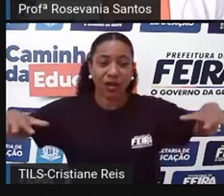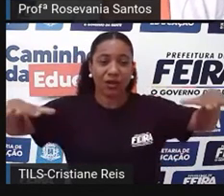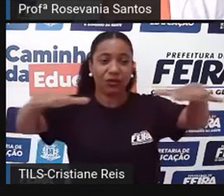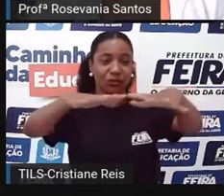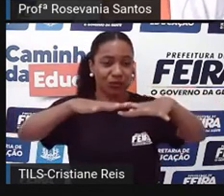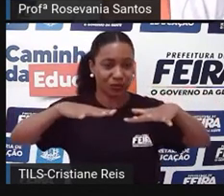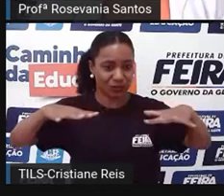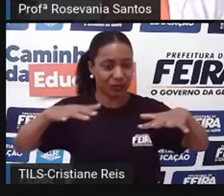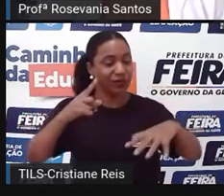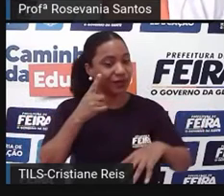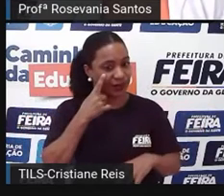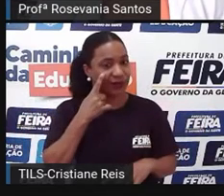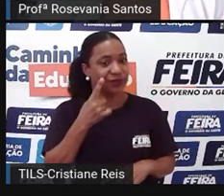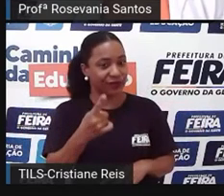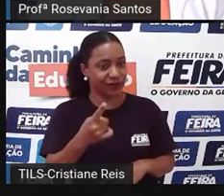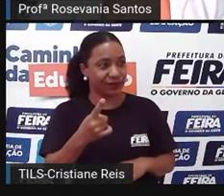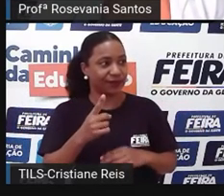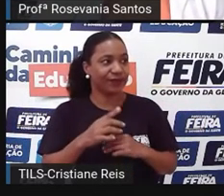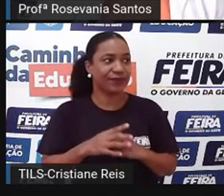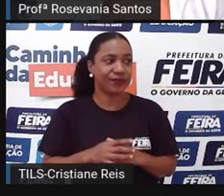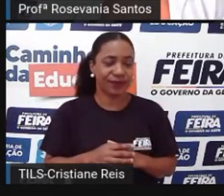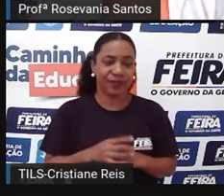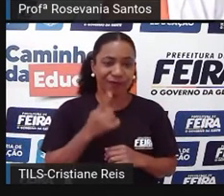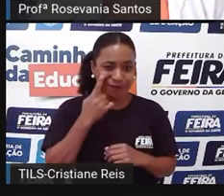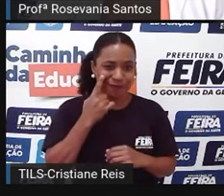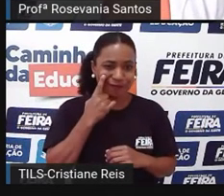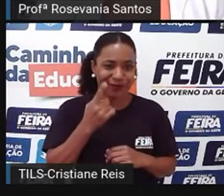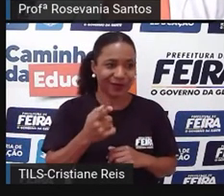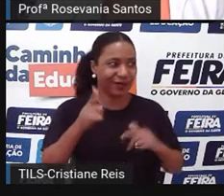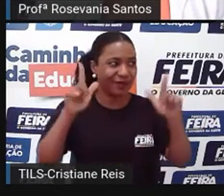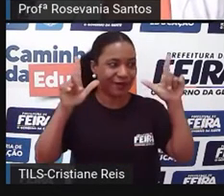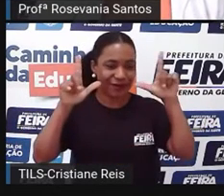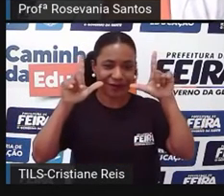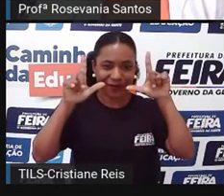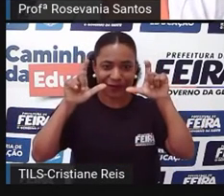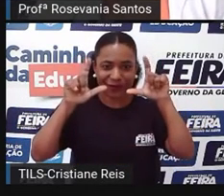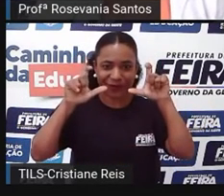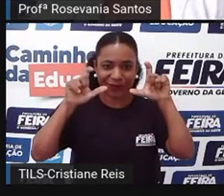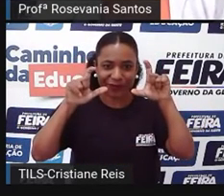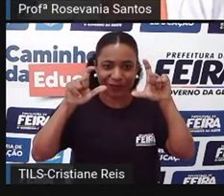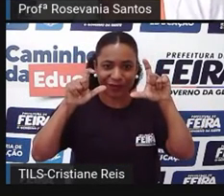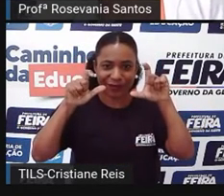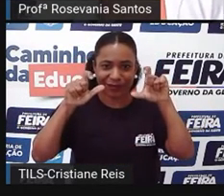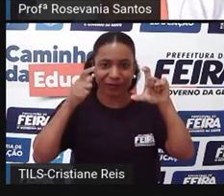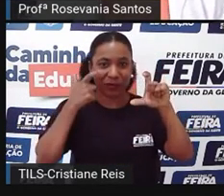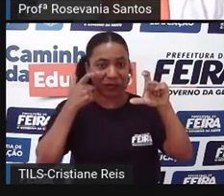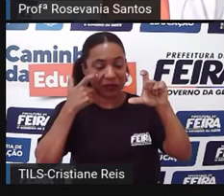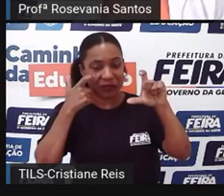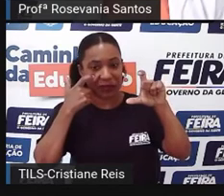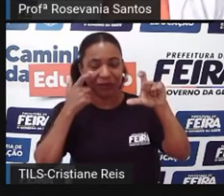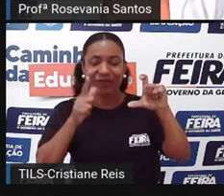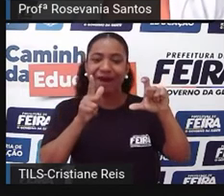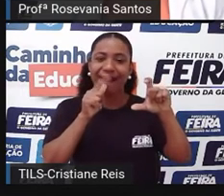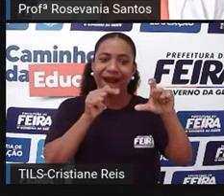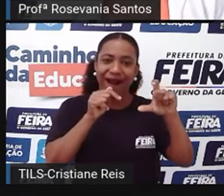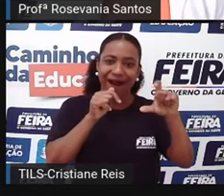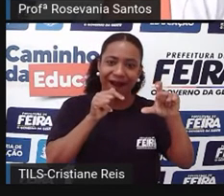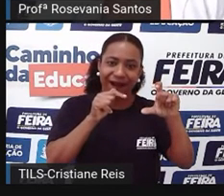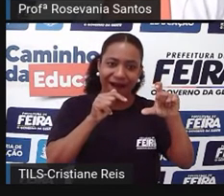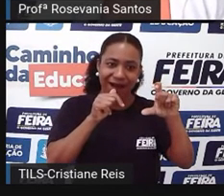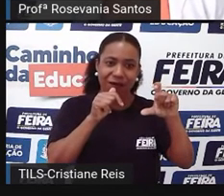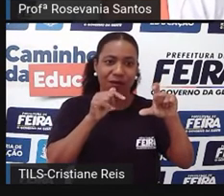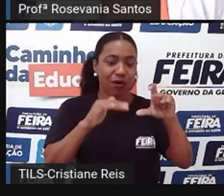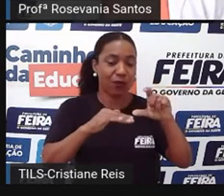Então, na realidade, pela foto aqui, né, não dá muito para a gente observar se está acima ou abaixo do nível do mar.